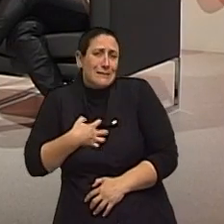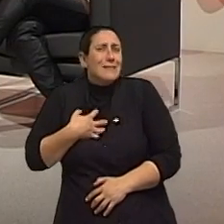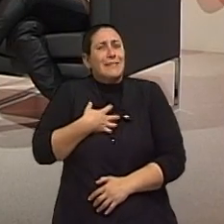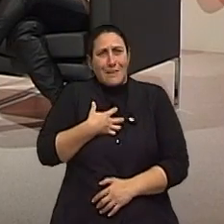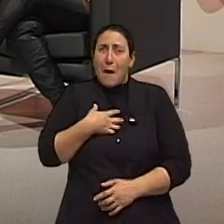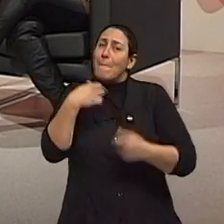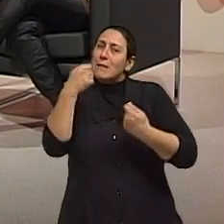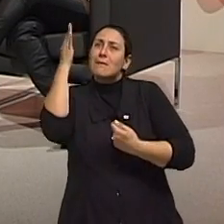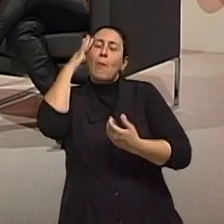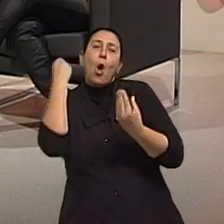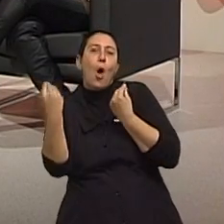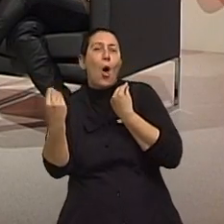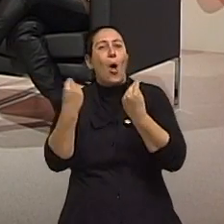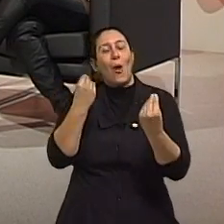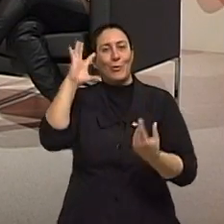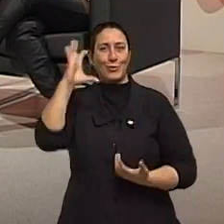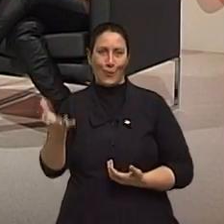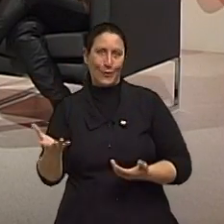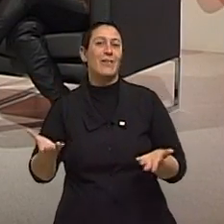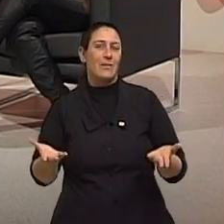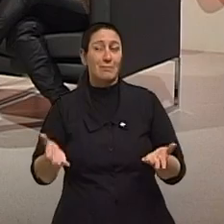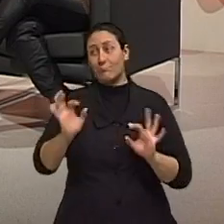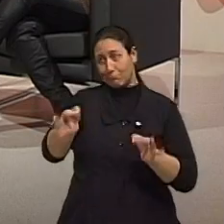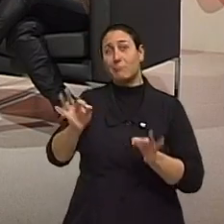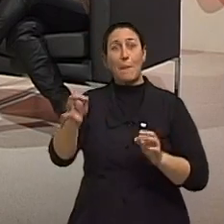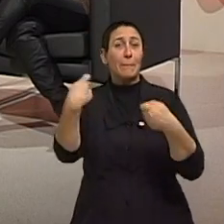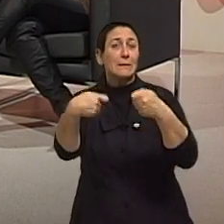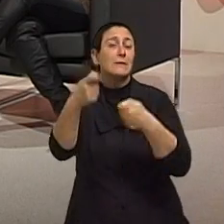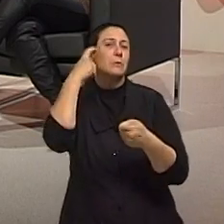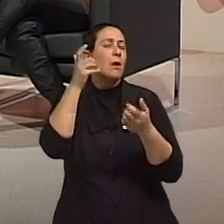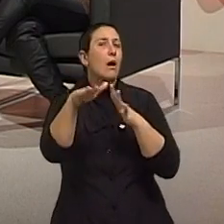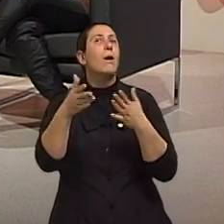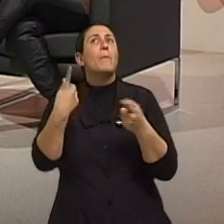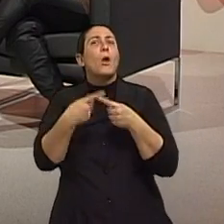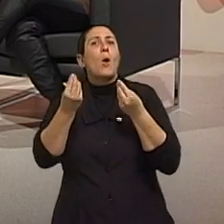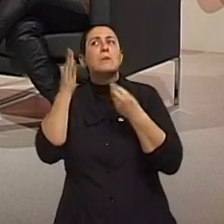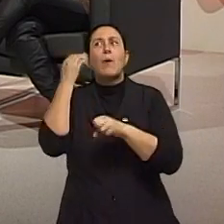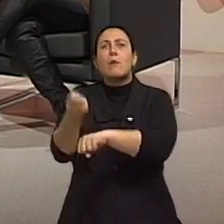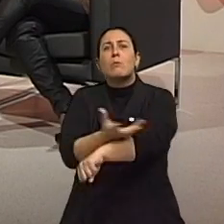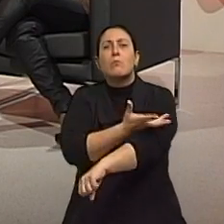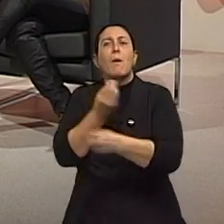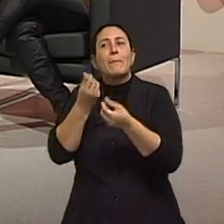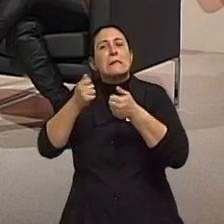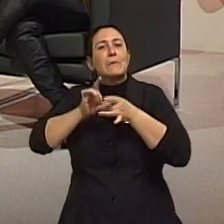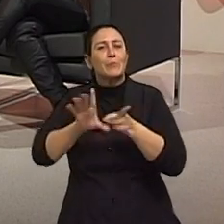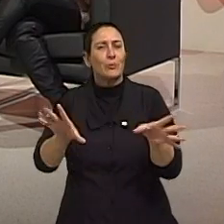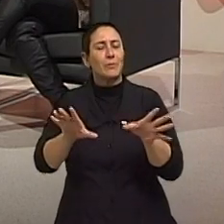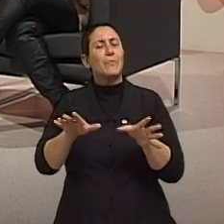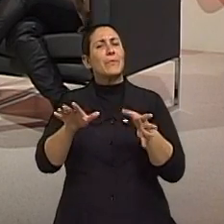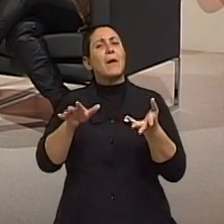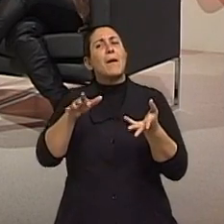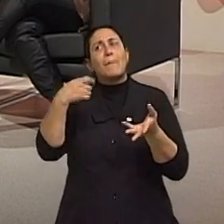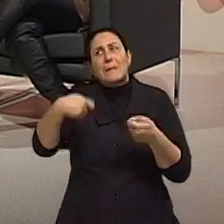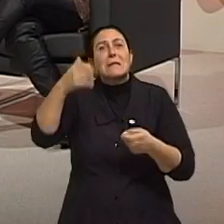lidar, né, doutor? Opa, com certeza. Tem que poder e tem que saber lidar com essas emoções e se permitir. Tá. Isso